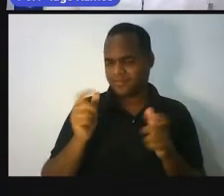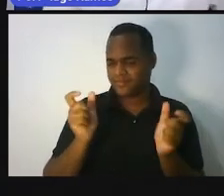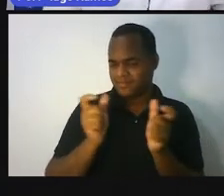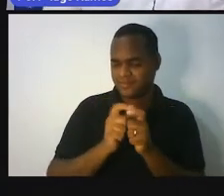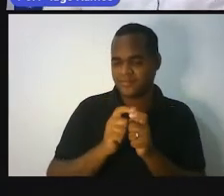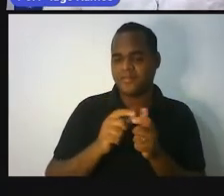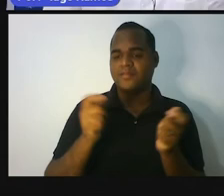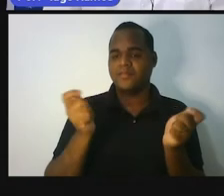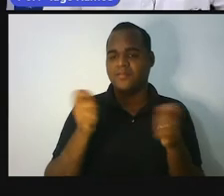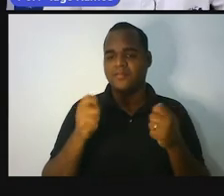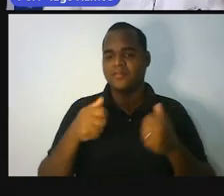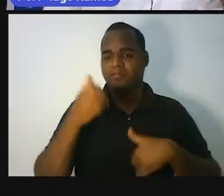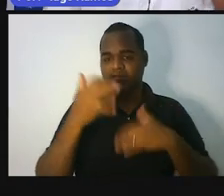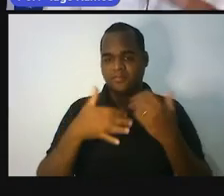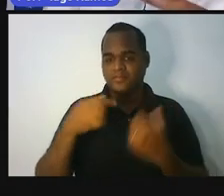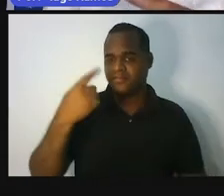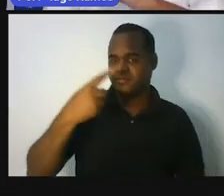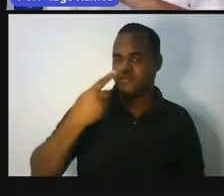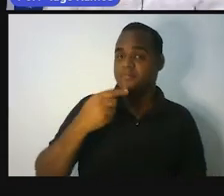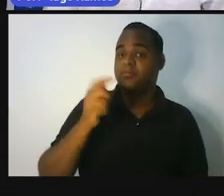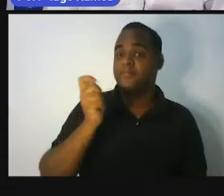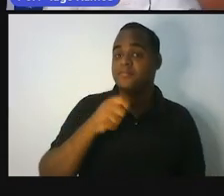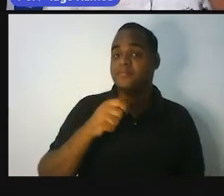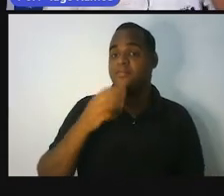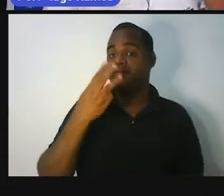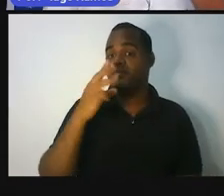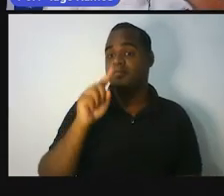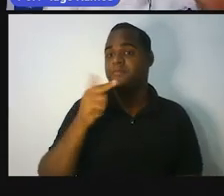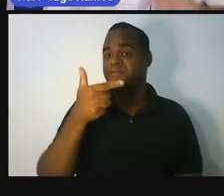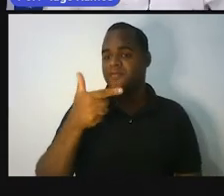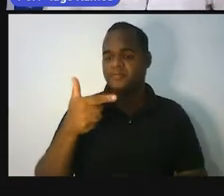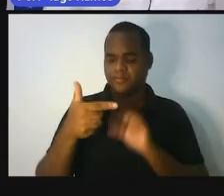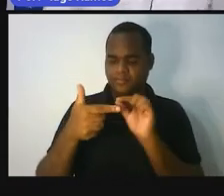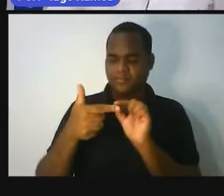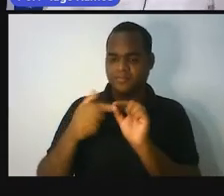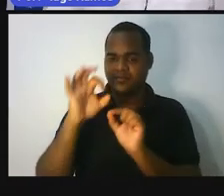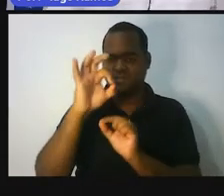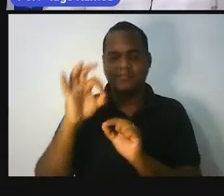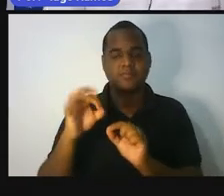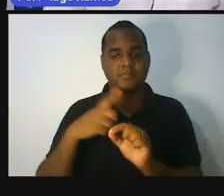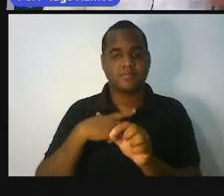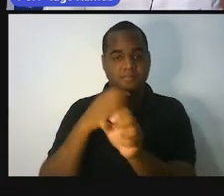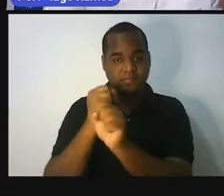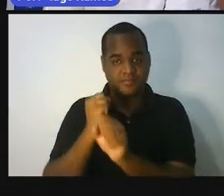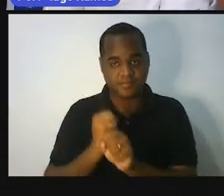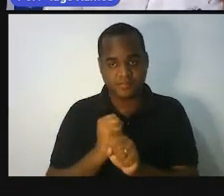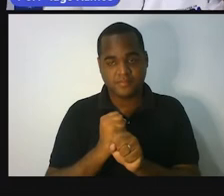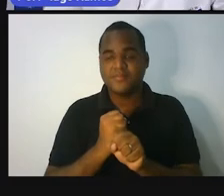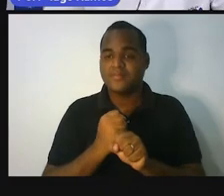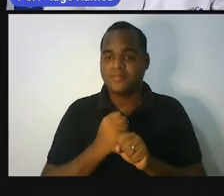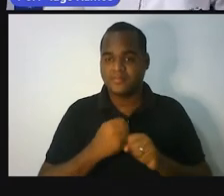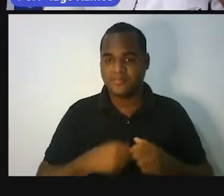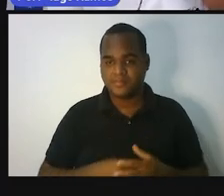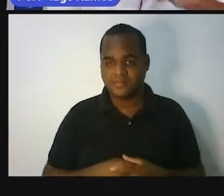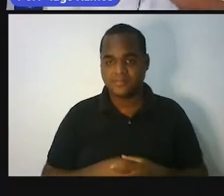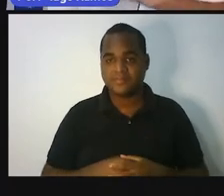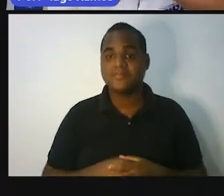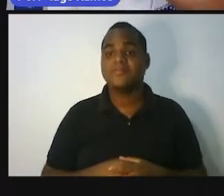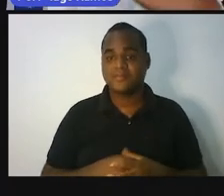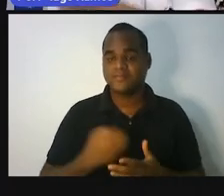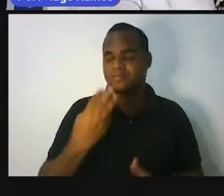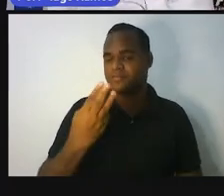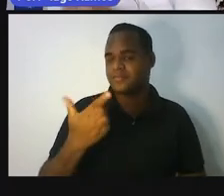Primeiro, o que é que significa 3,2? Pega a calculadora. O que é significa 3